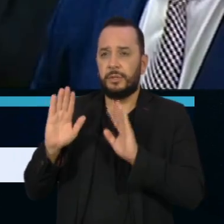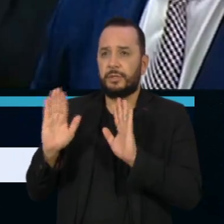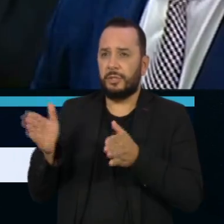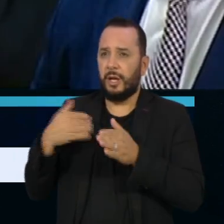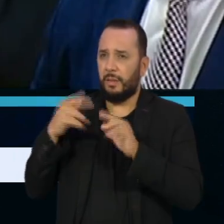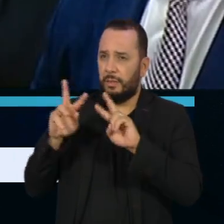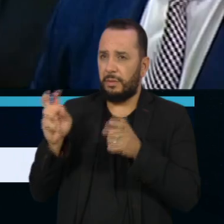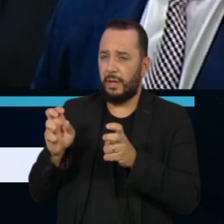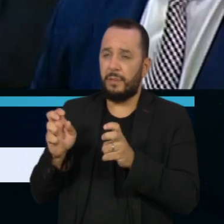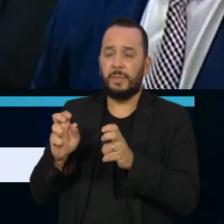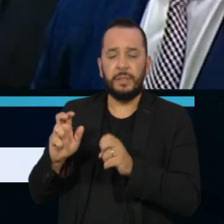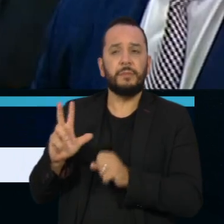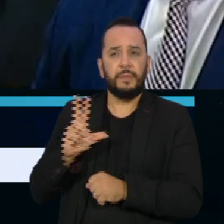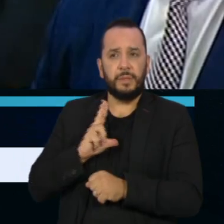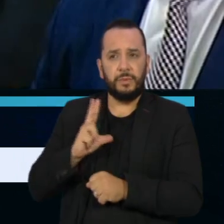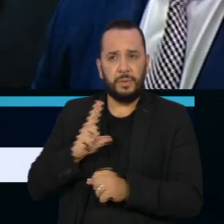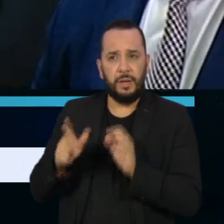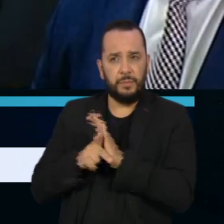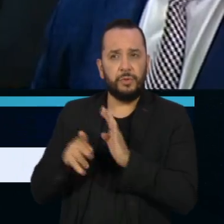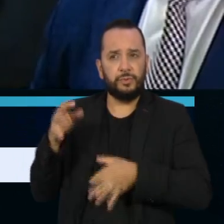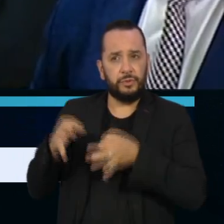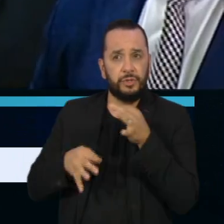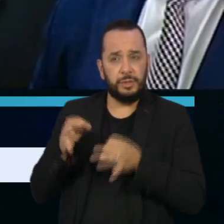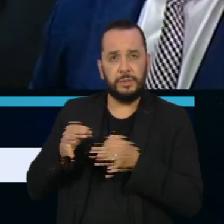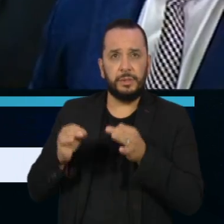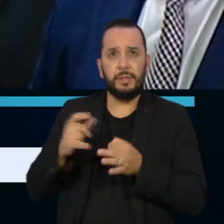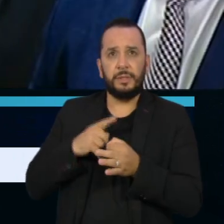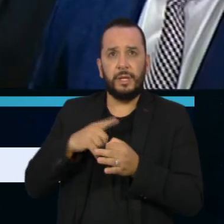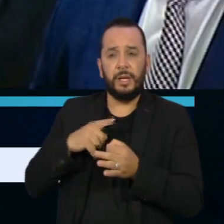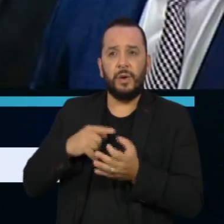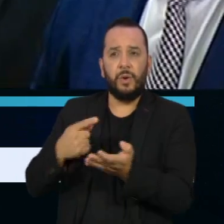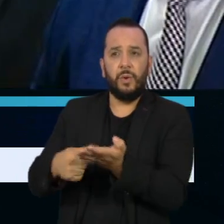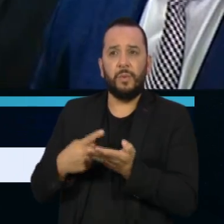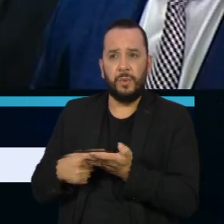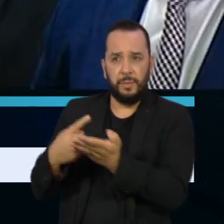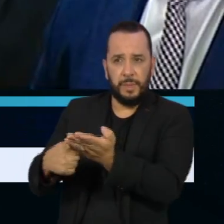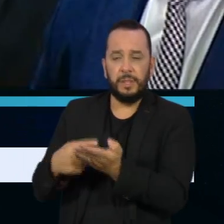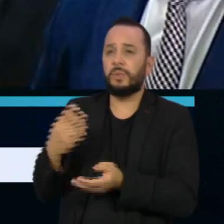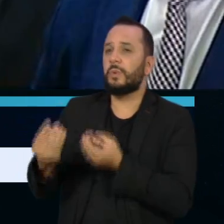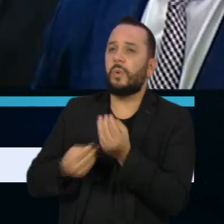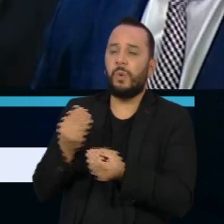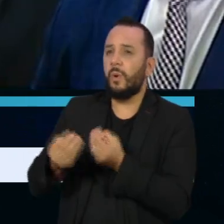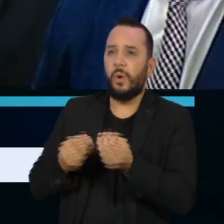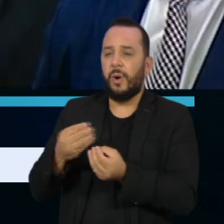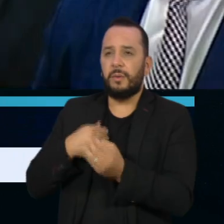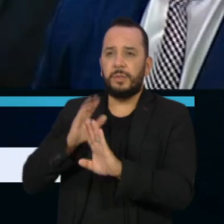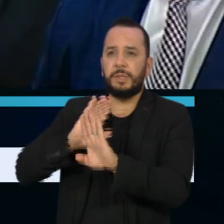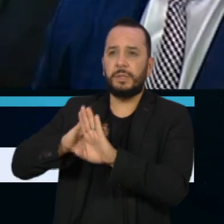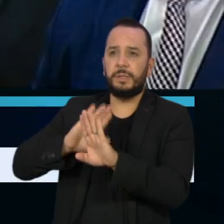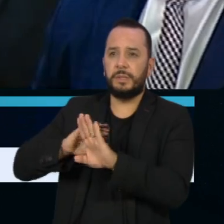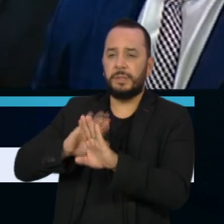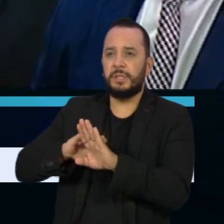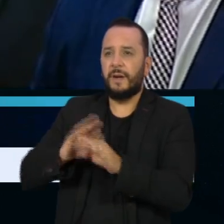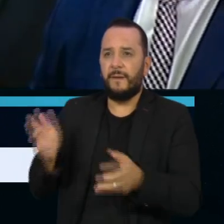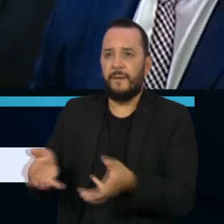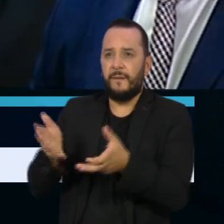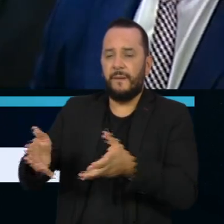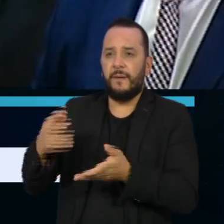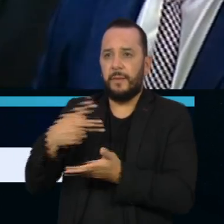nos fatos que envolvem aqueles que estão por trás do meu impeachment. Quem patrocinou o meu impeachment